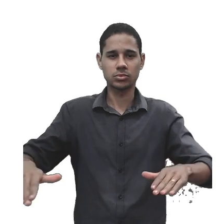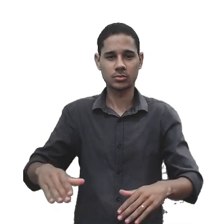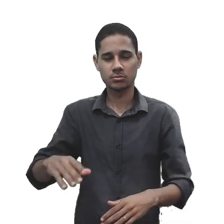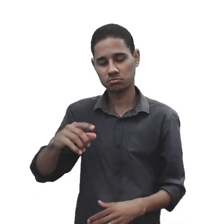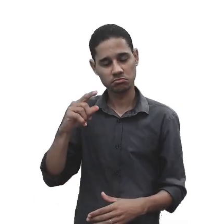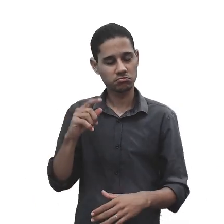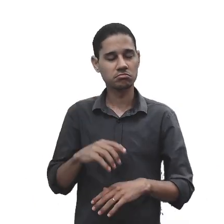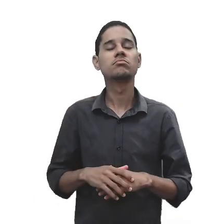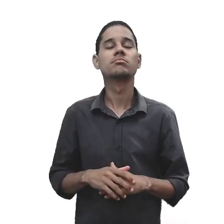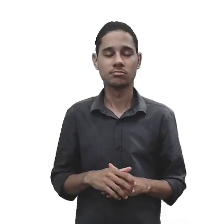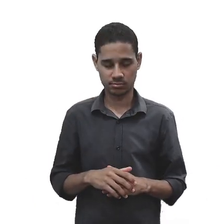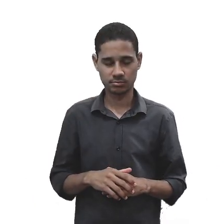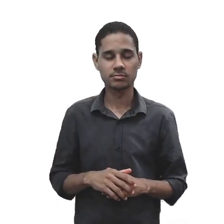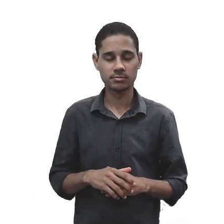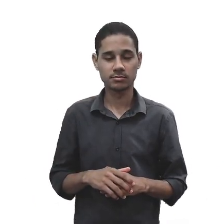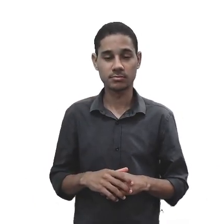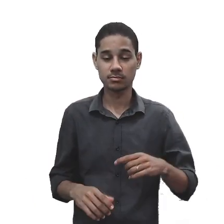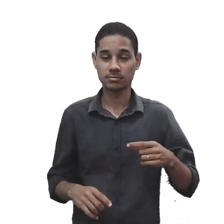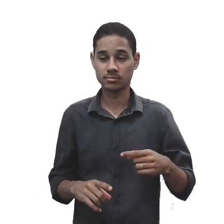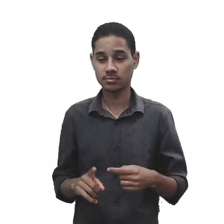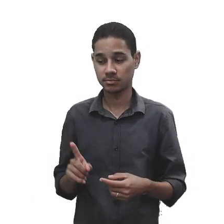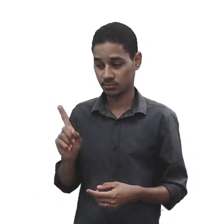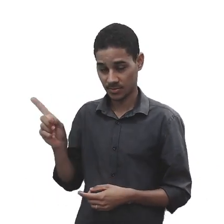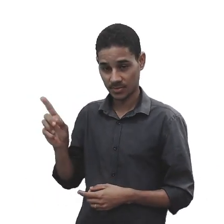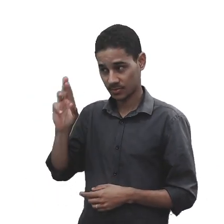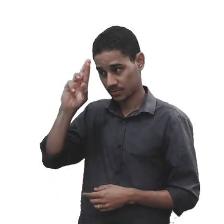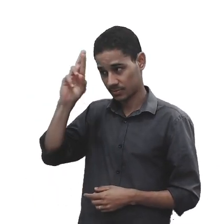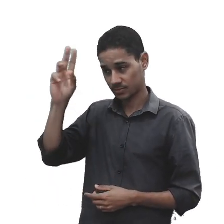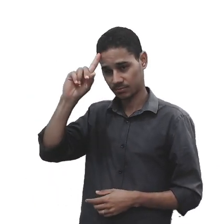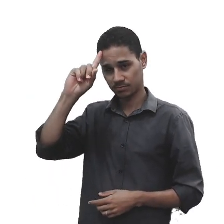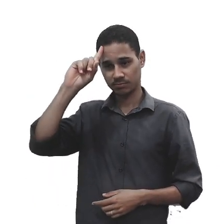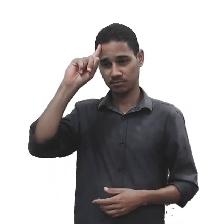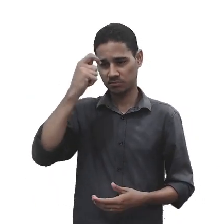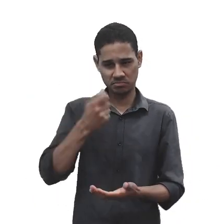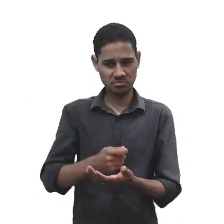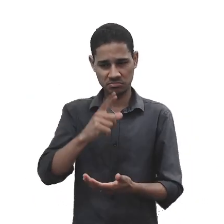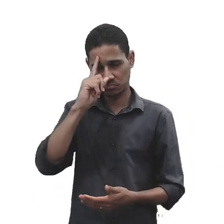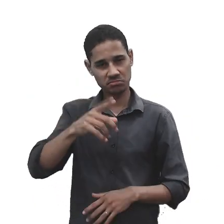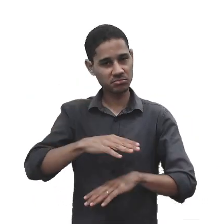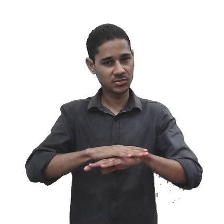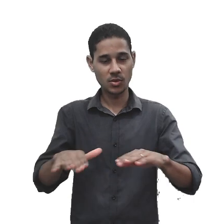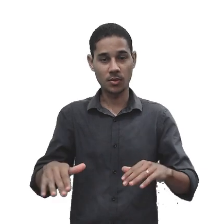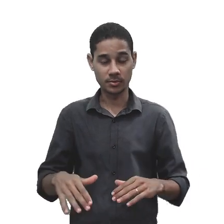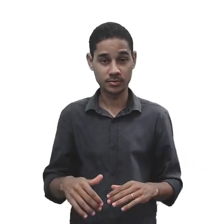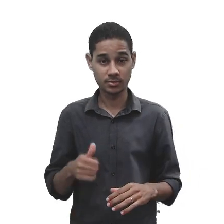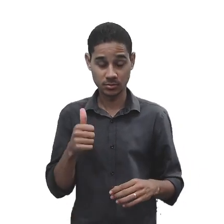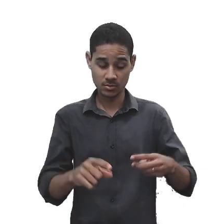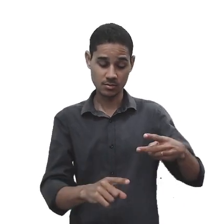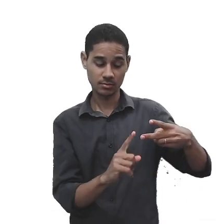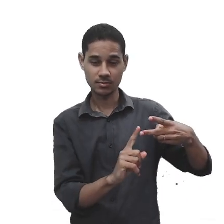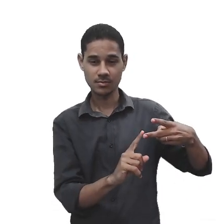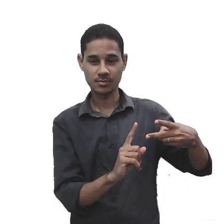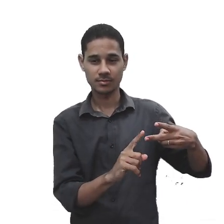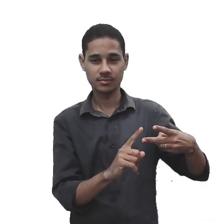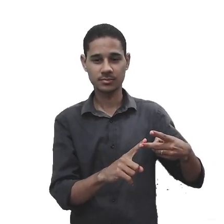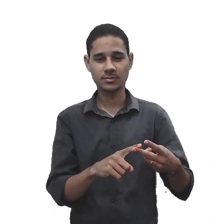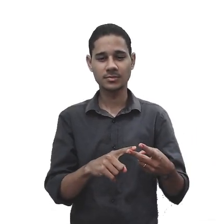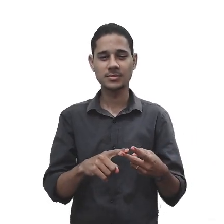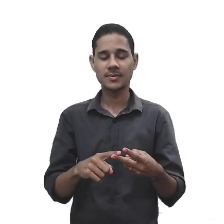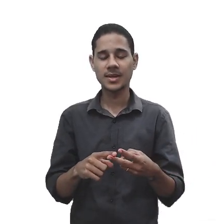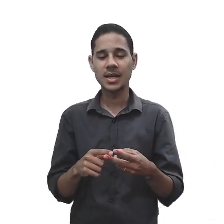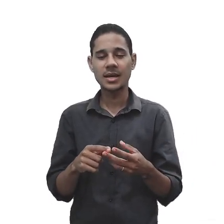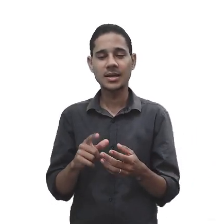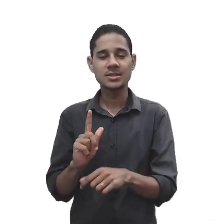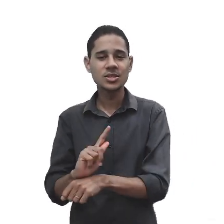gestor. É a que determinou, que está determinada para a instituição. Já a gestão participativa